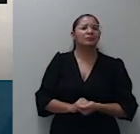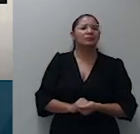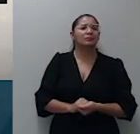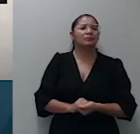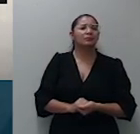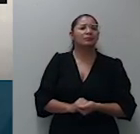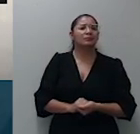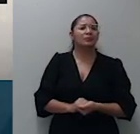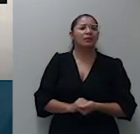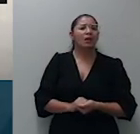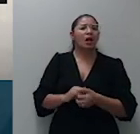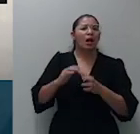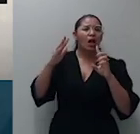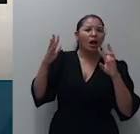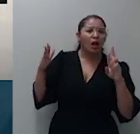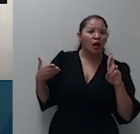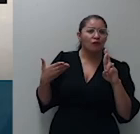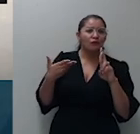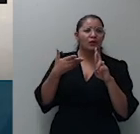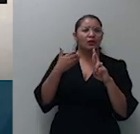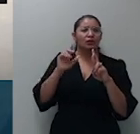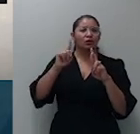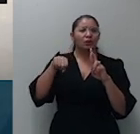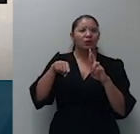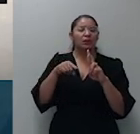já no seu voto eu estou acompanhando sua excelência